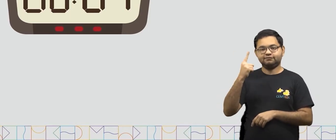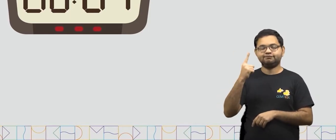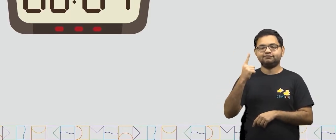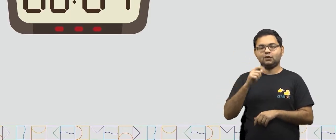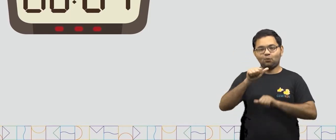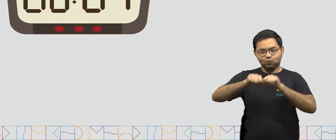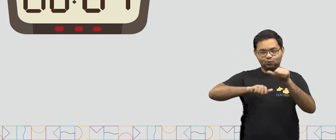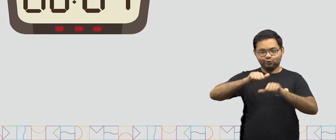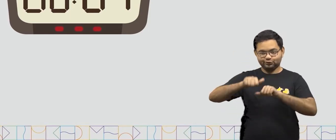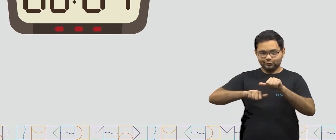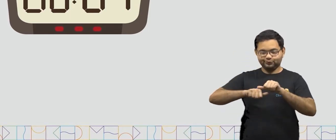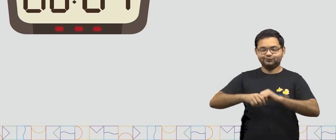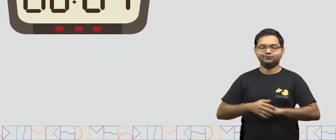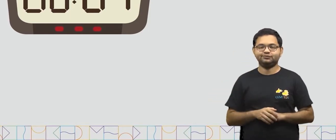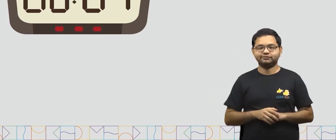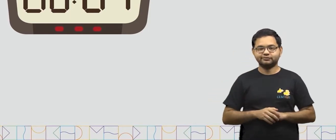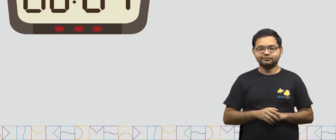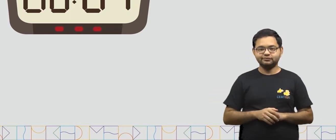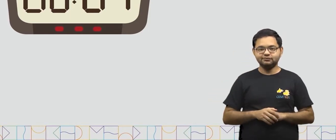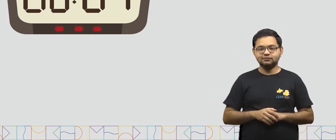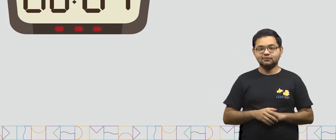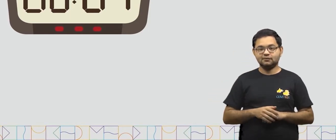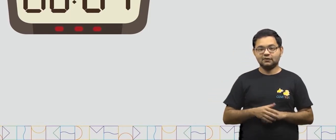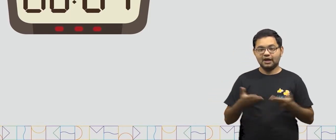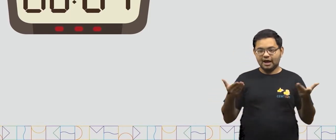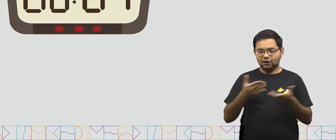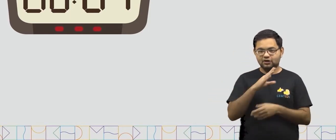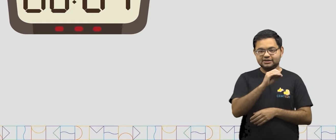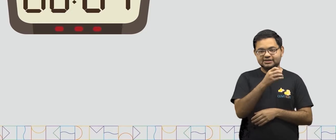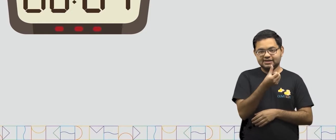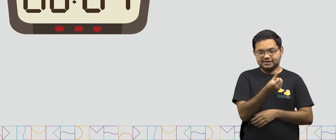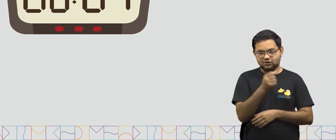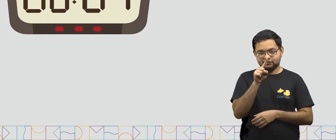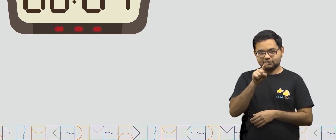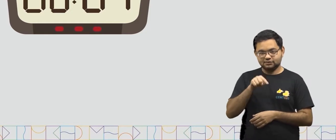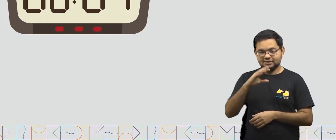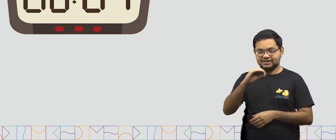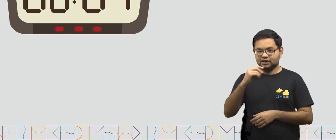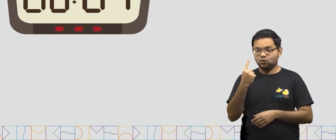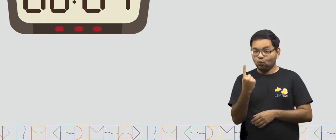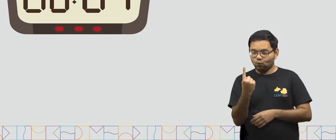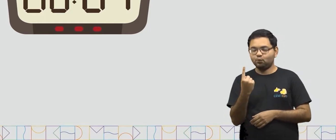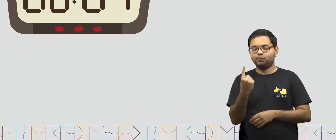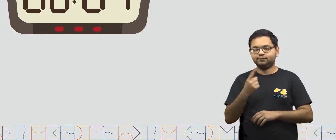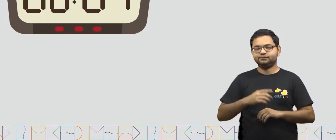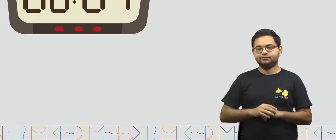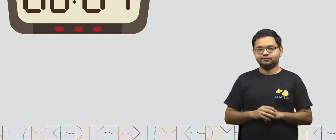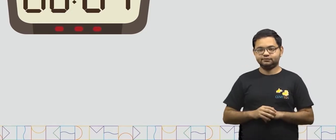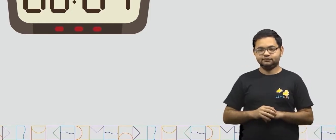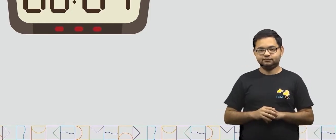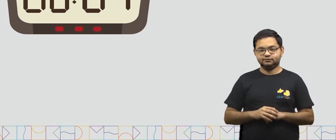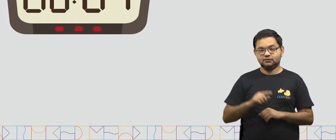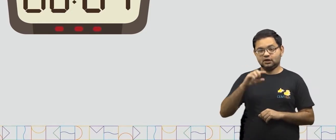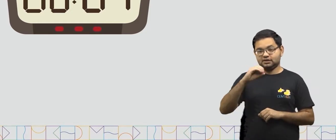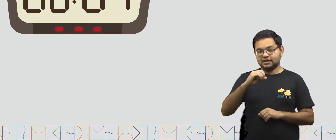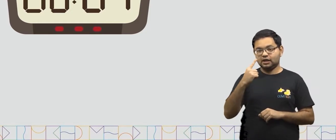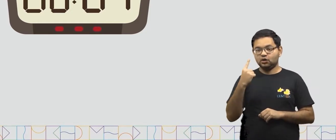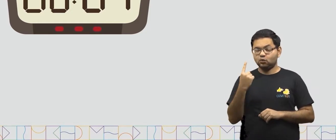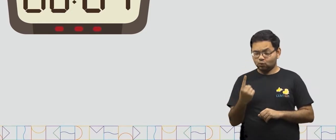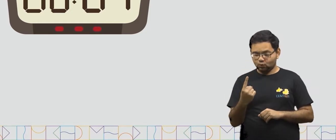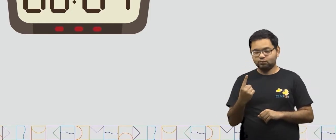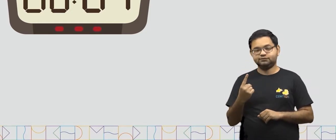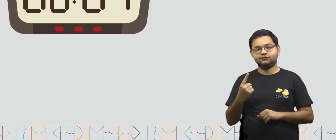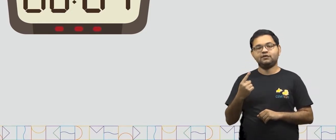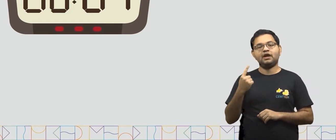Agora, nós já temos 6 horas e 1 minuto. Os minutos vão aumentando 1 a